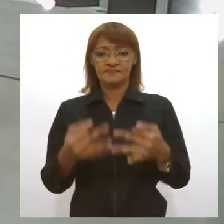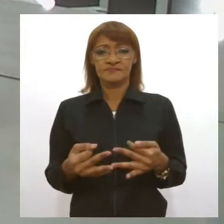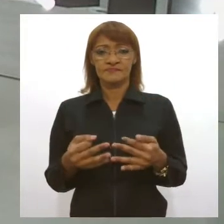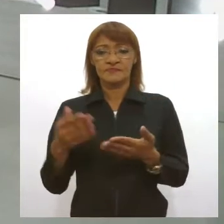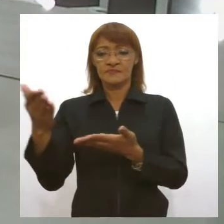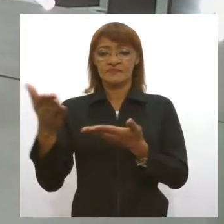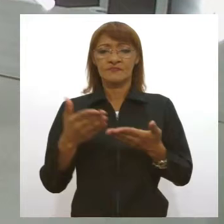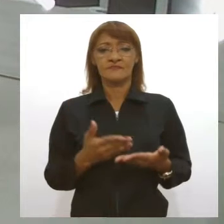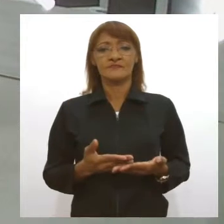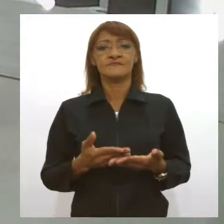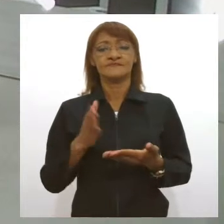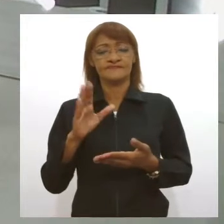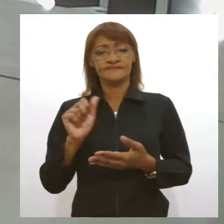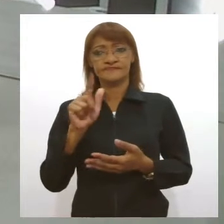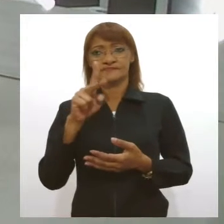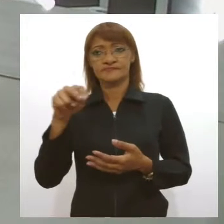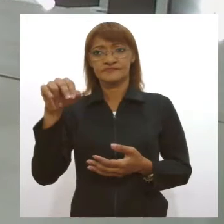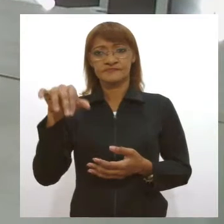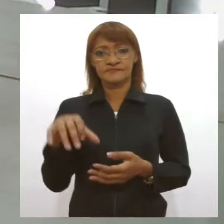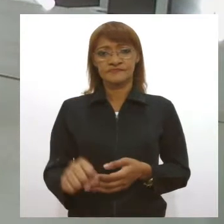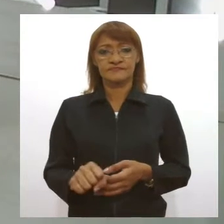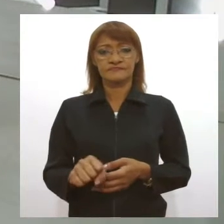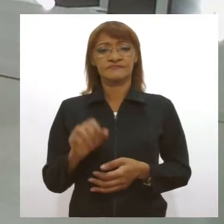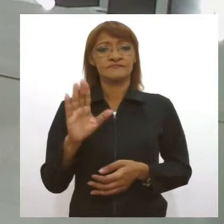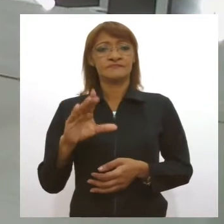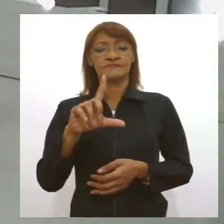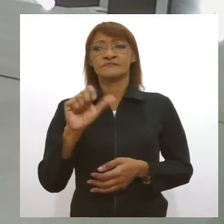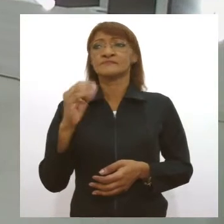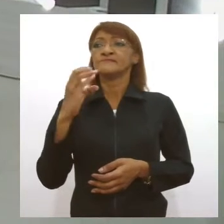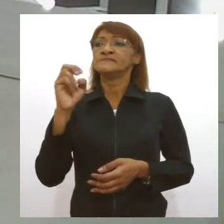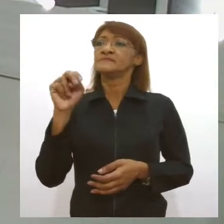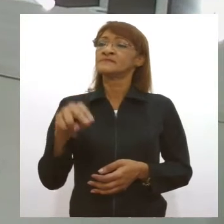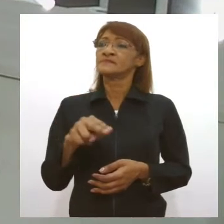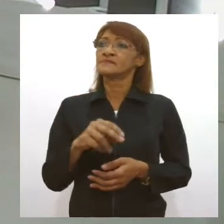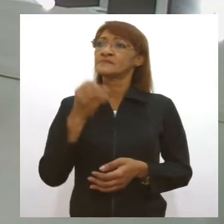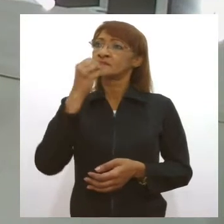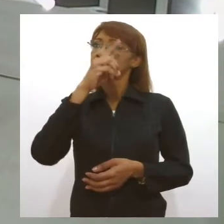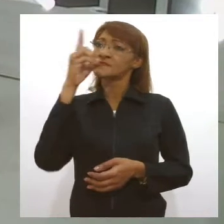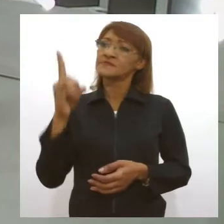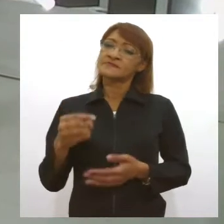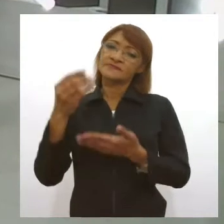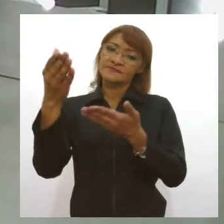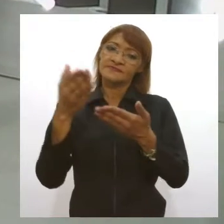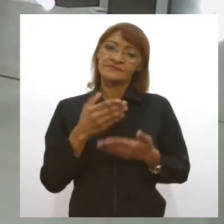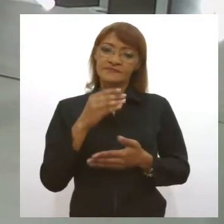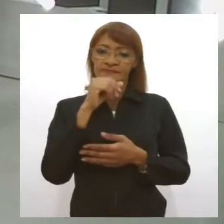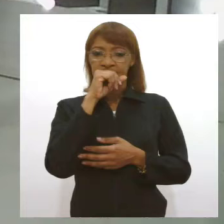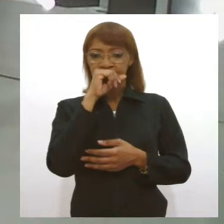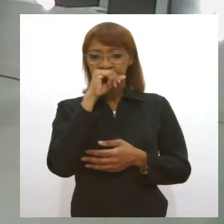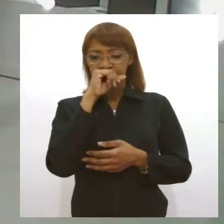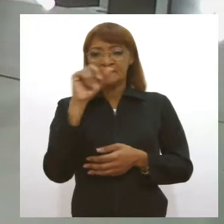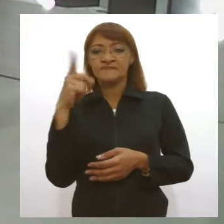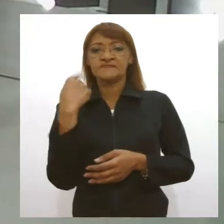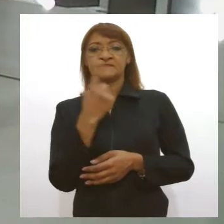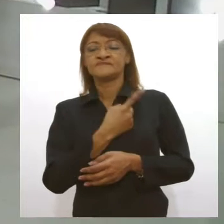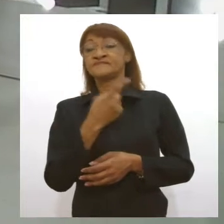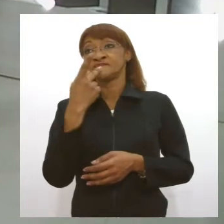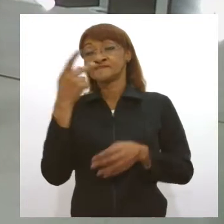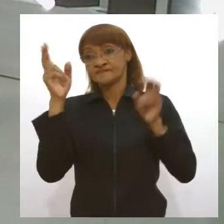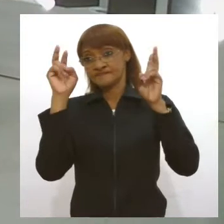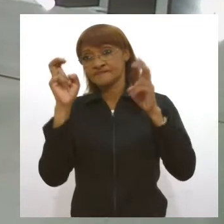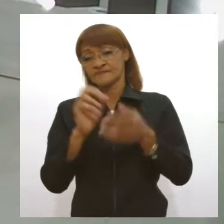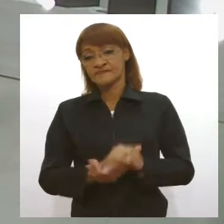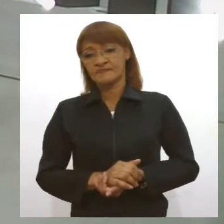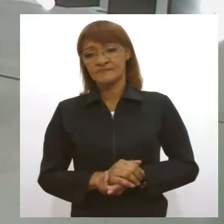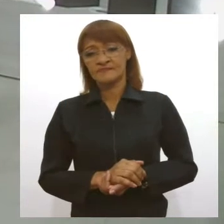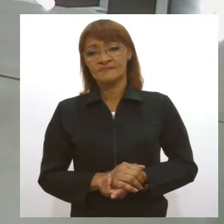Cleomar Alves, que é superintendente do Lacei. Muito bom dia, Cleomar. Seja bem-vindo ao Jornal da Lese 1ª edição para a gente tratar um pouquinho sobre esse assunto. Então,